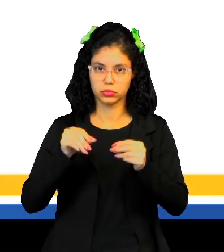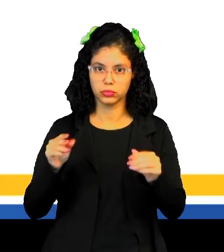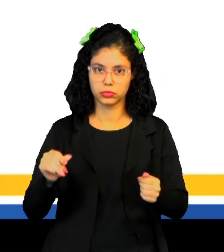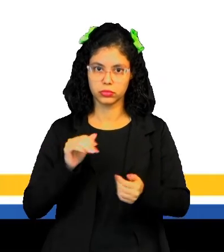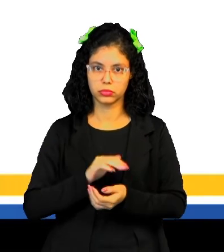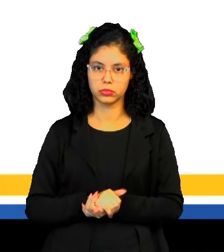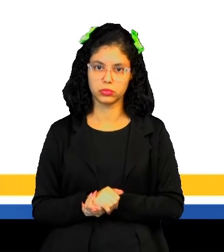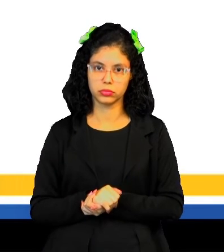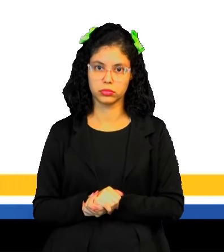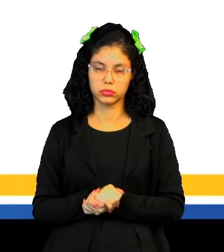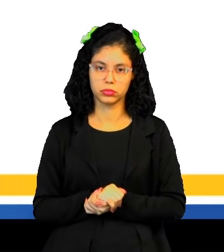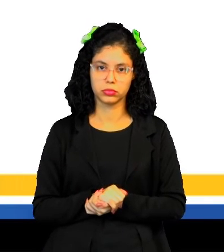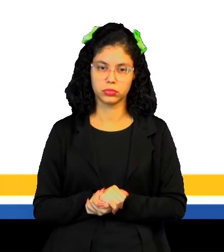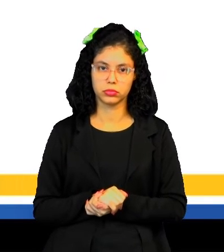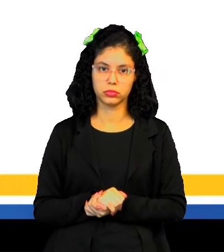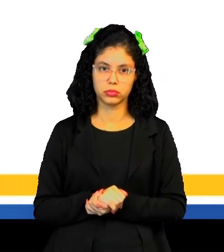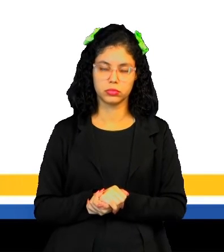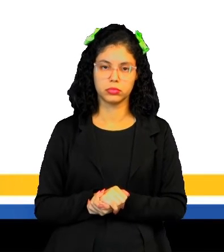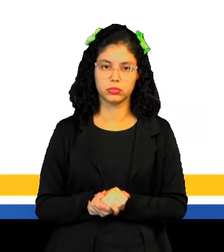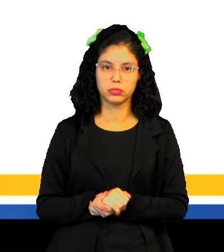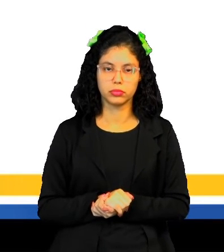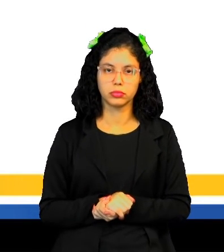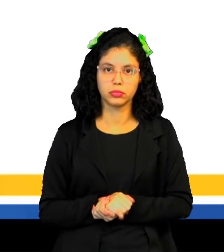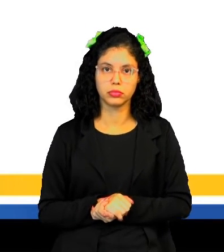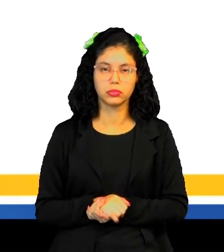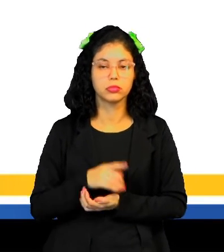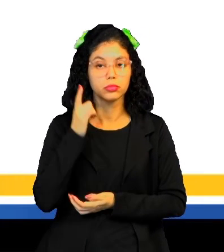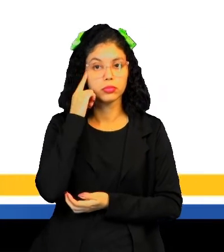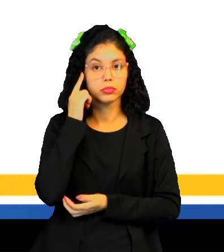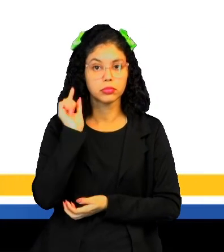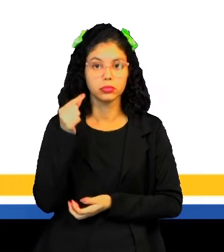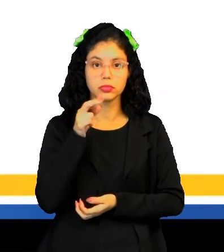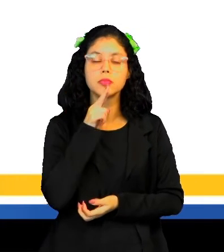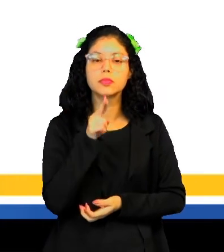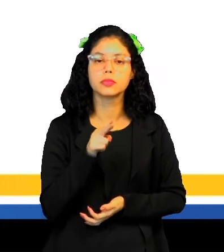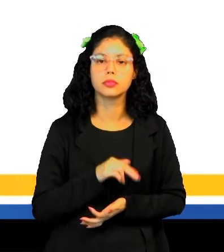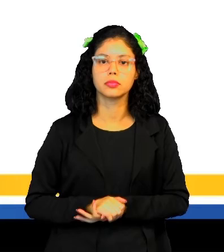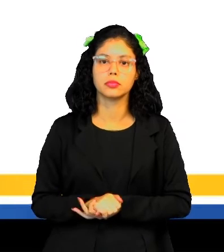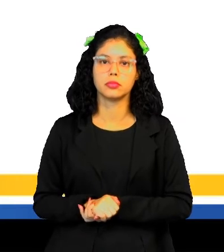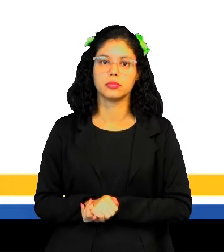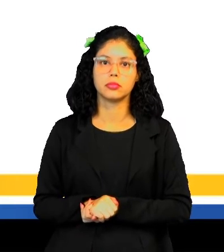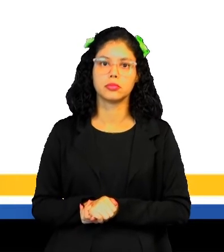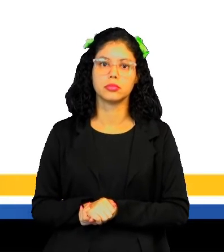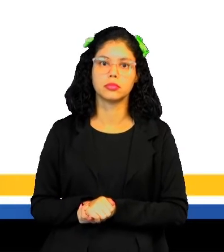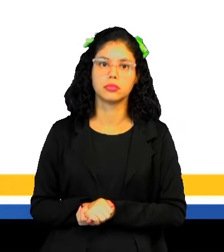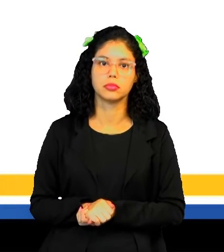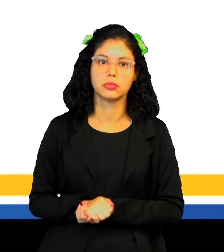brasileiras. No açúcar. Vamos lá, pensando um pouquinho na resposta.